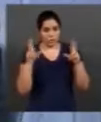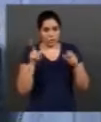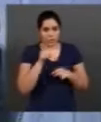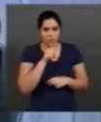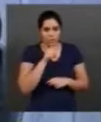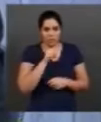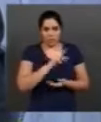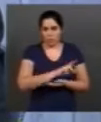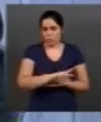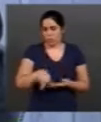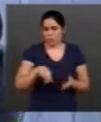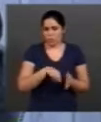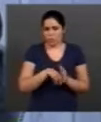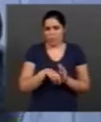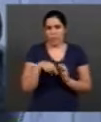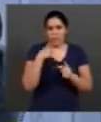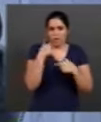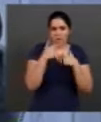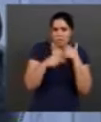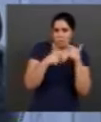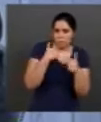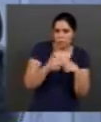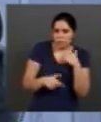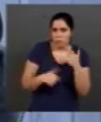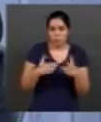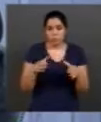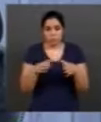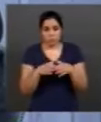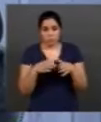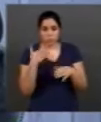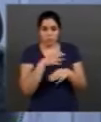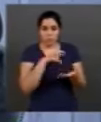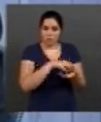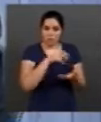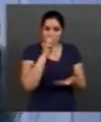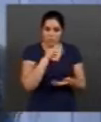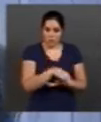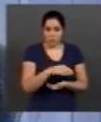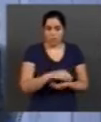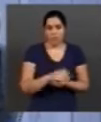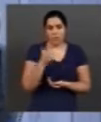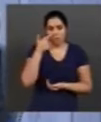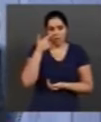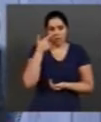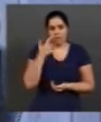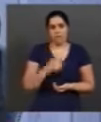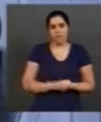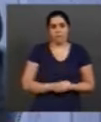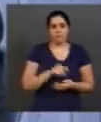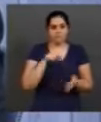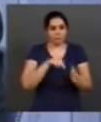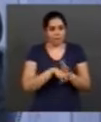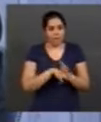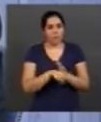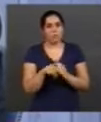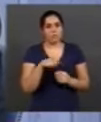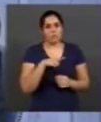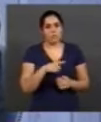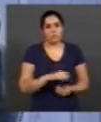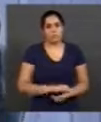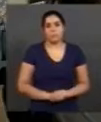várias as dúvidas. Nossa equipe de reportagem apoia o campus Santa Mônica da UFO para saber as perguntas dos alunos.